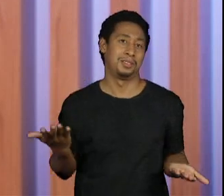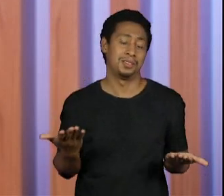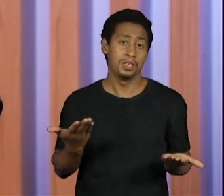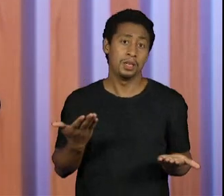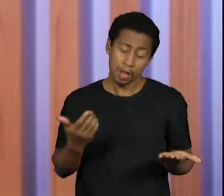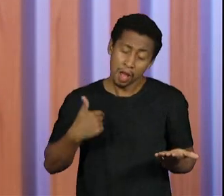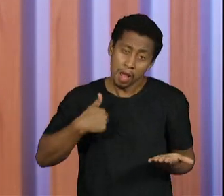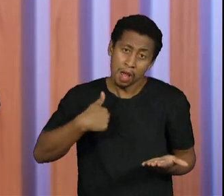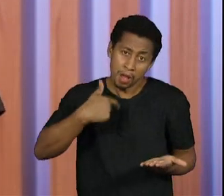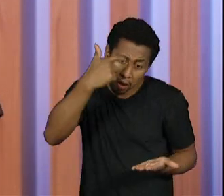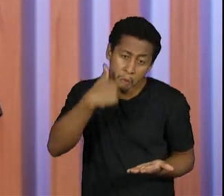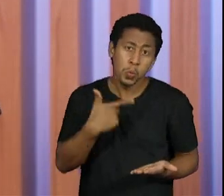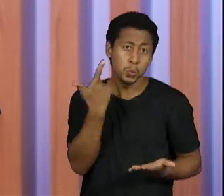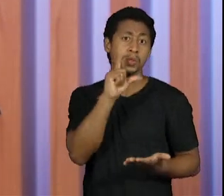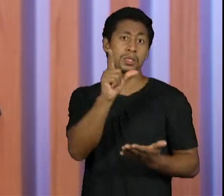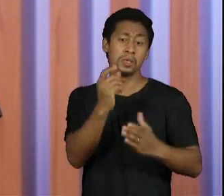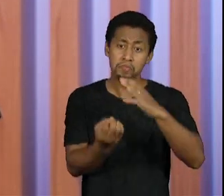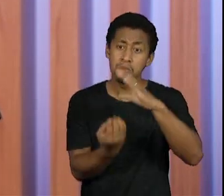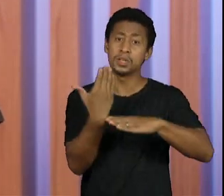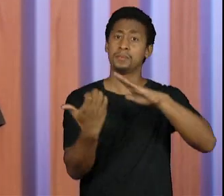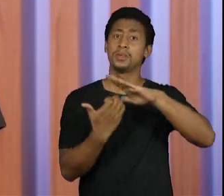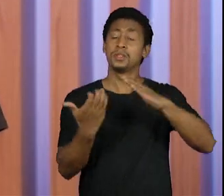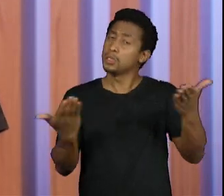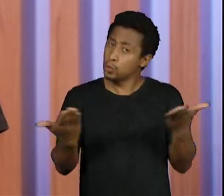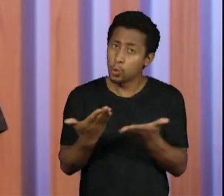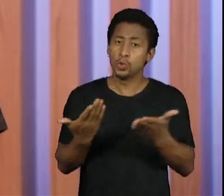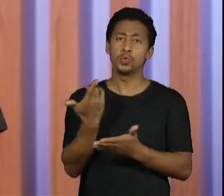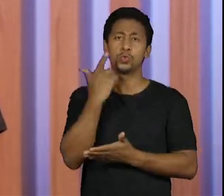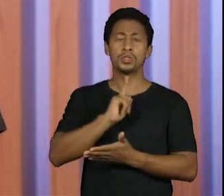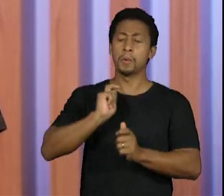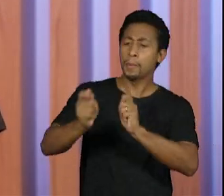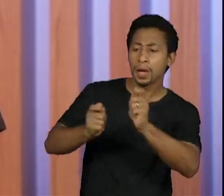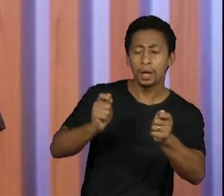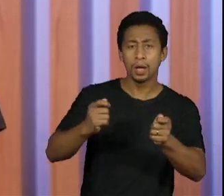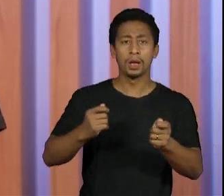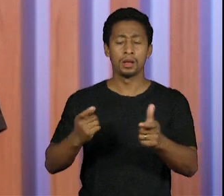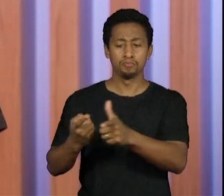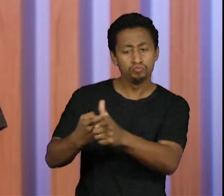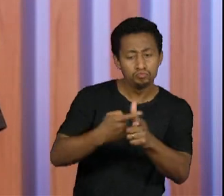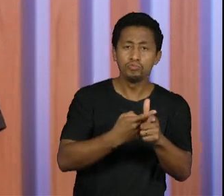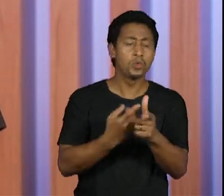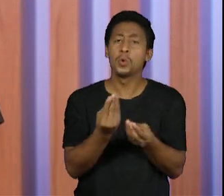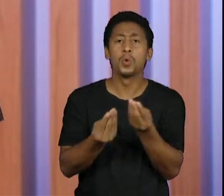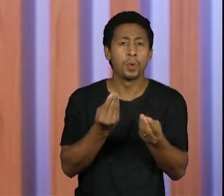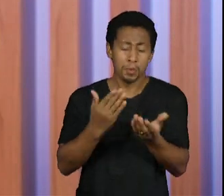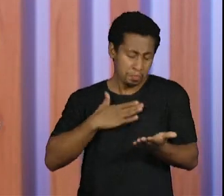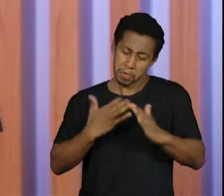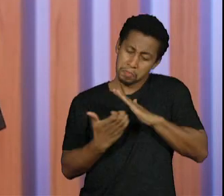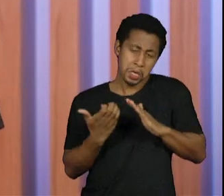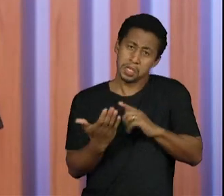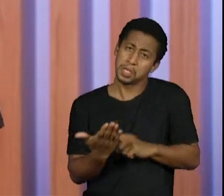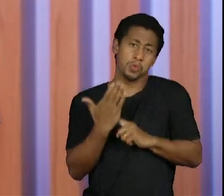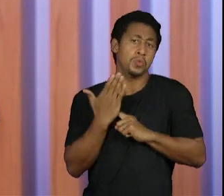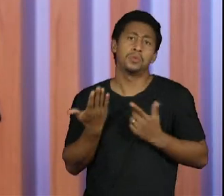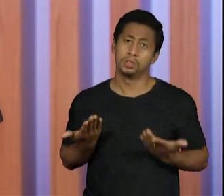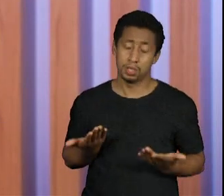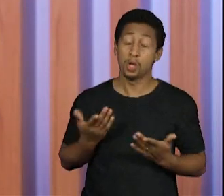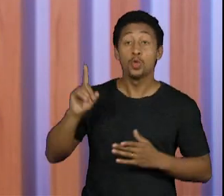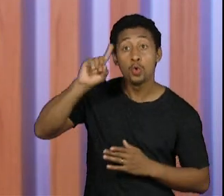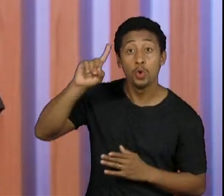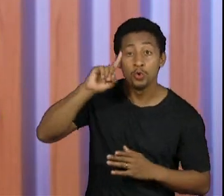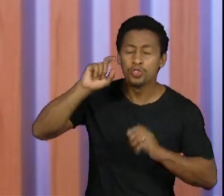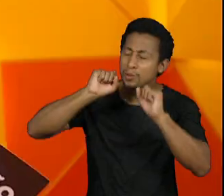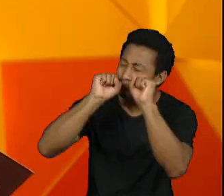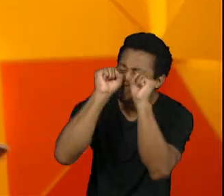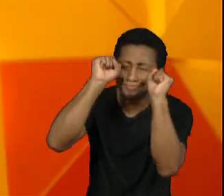acordar numa segunda-feira para levantar para ir para a luta durante toda a semana então é uma grande responsabilidade mas também é um grande